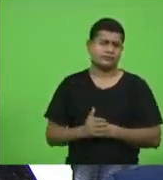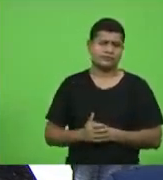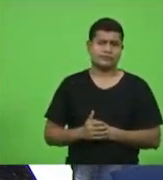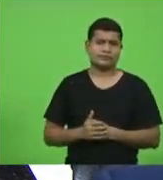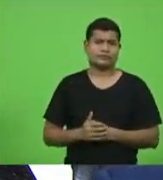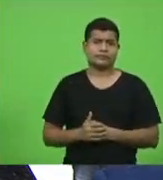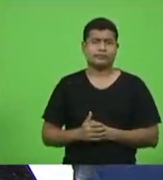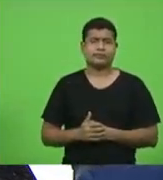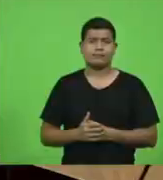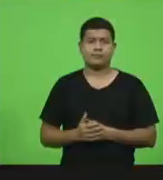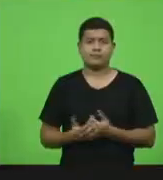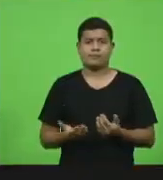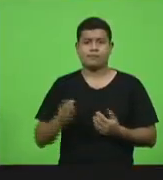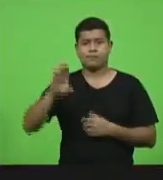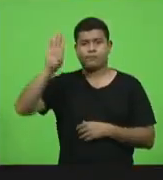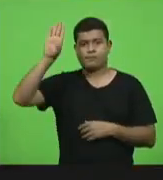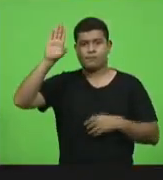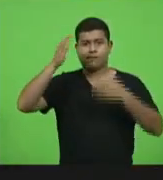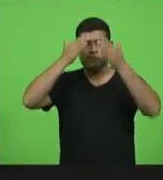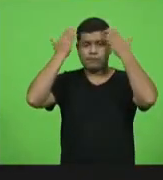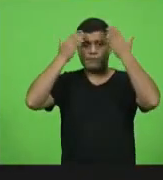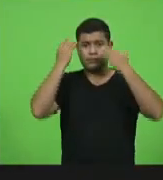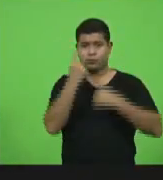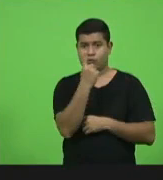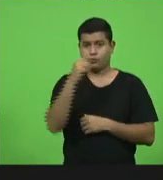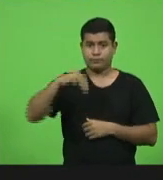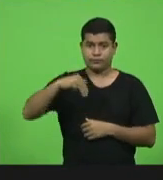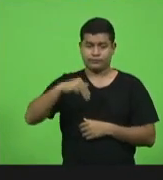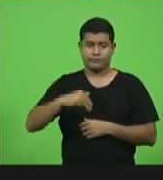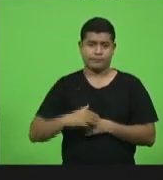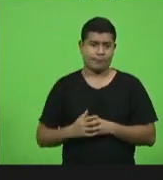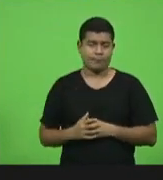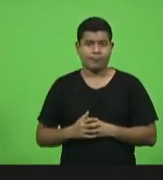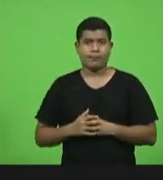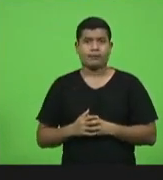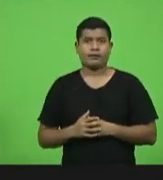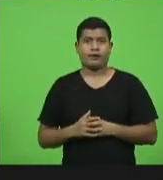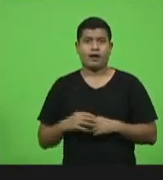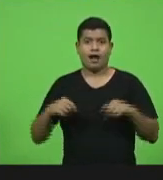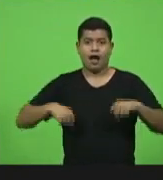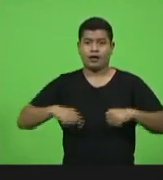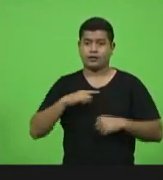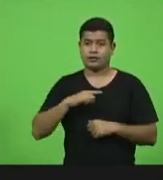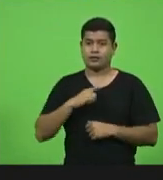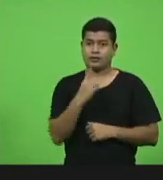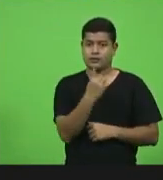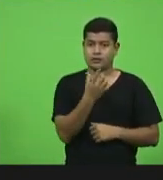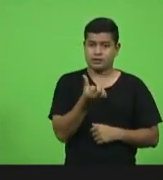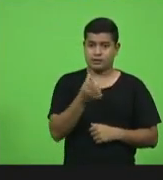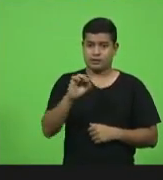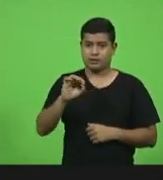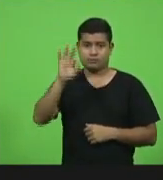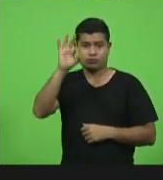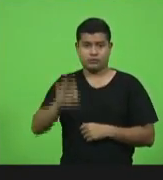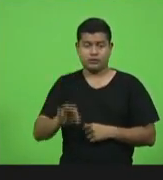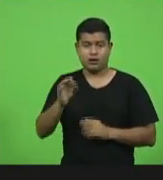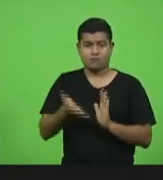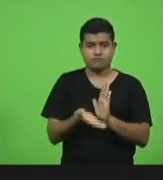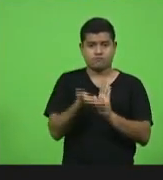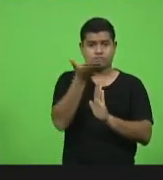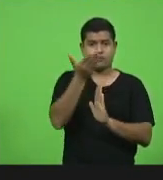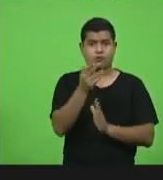deputado josé milton olha santa catarina aumentou em 160% o número de leitos de UTI